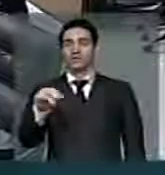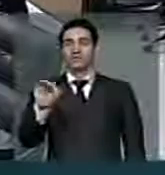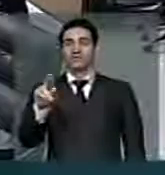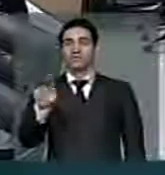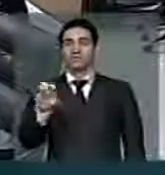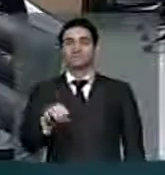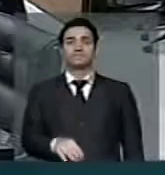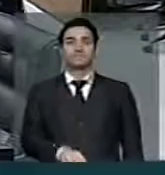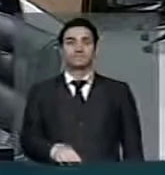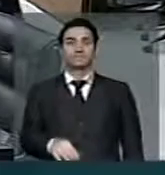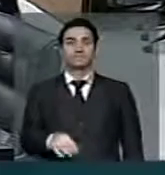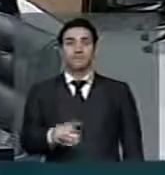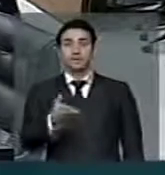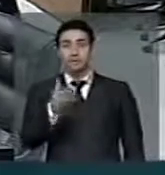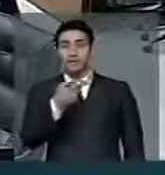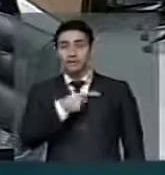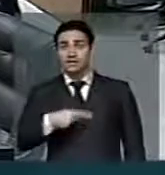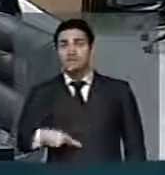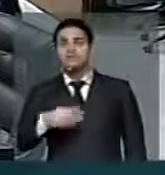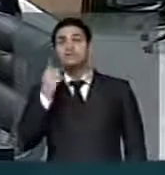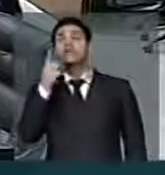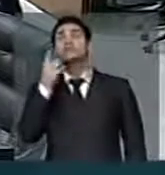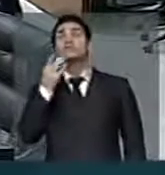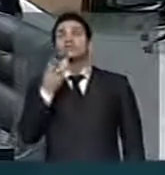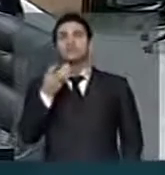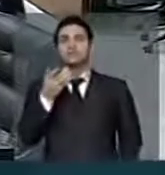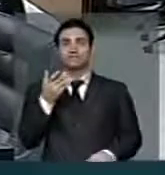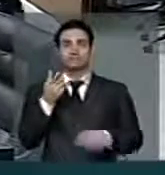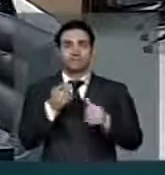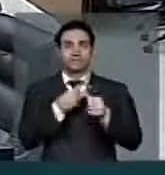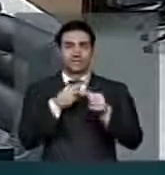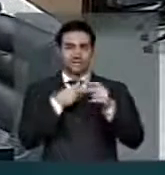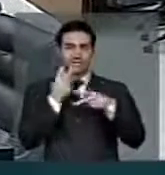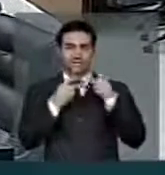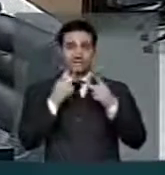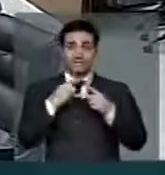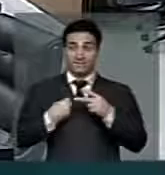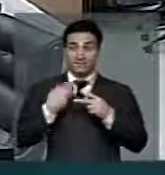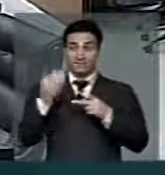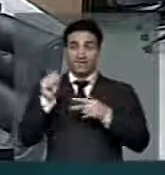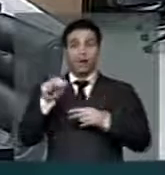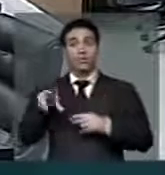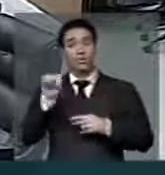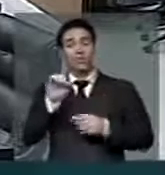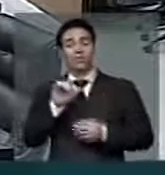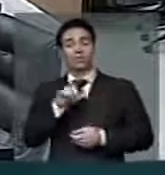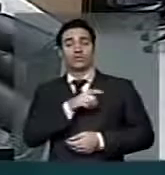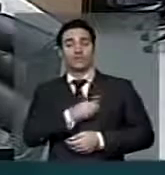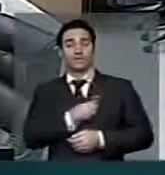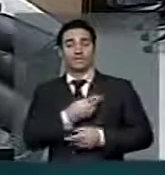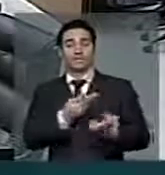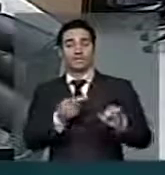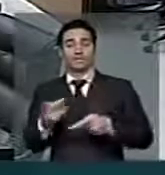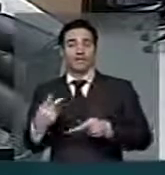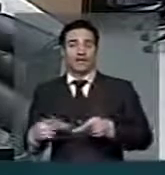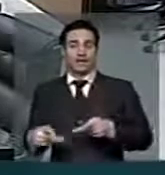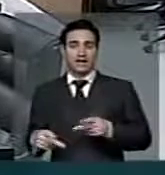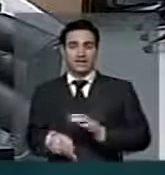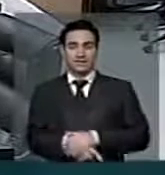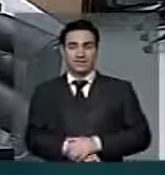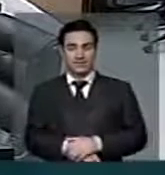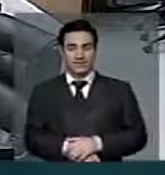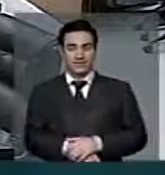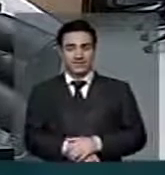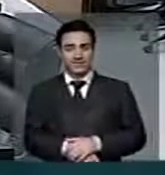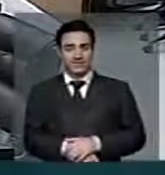Senhor presidente, senhores e senhores deputados, primeiro eu quero registrar a presença dos estudantes e professores que vêm visitar essa casa. Eu